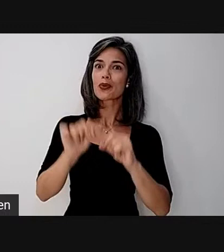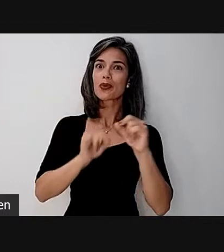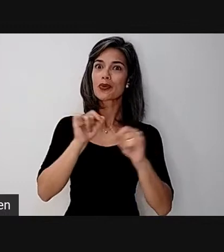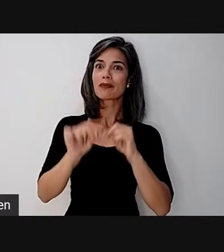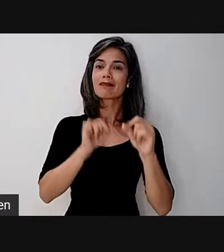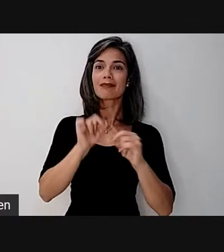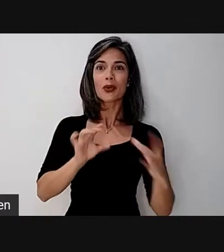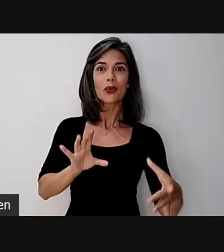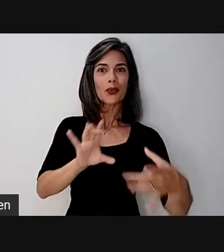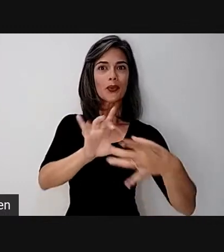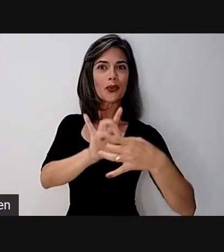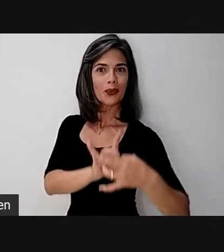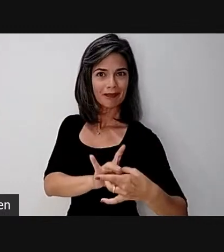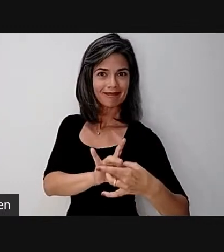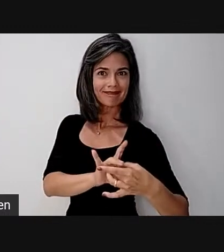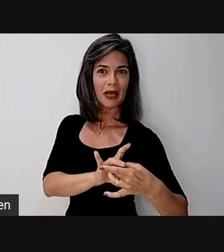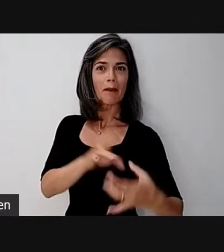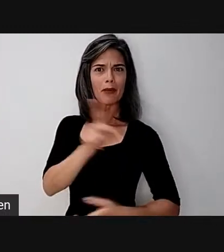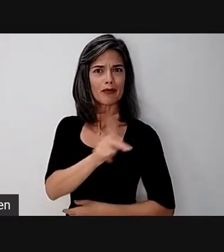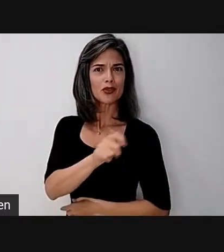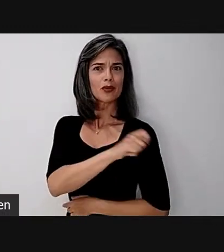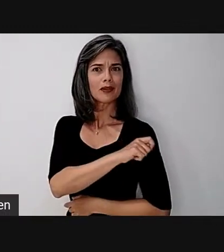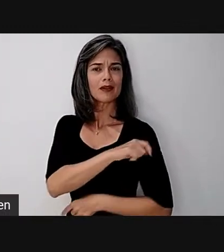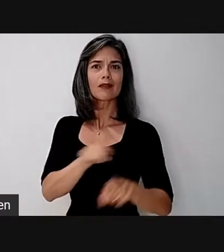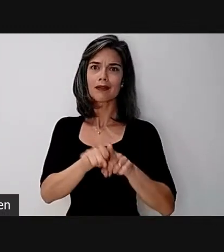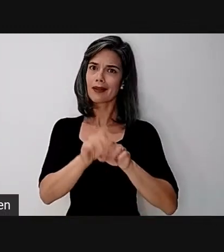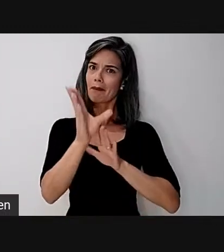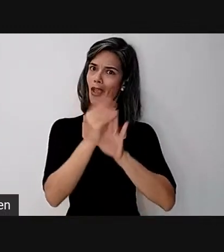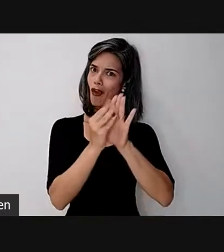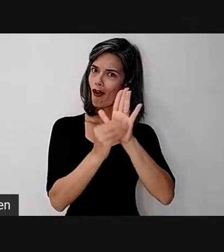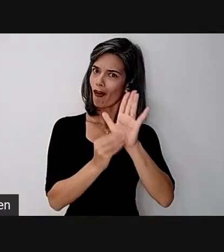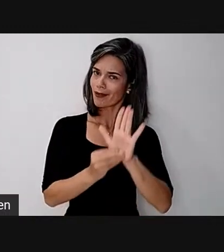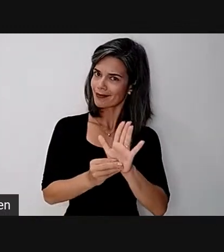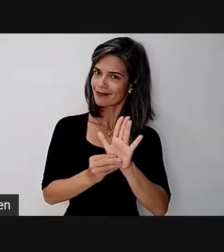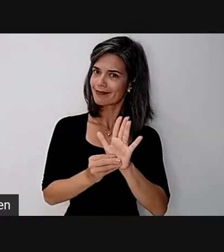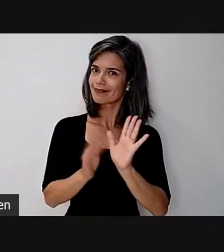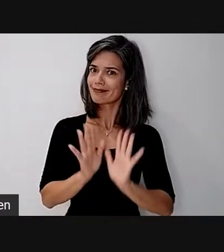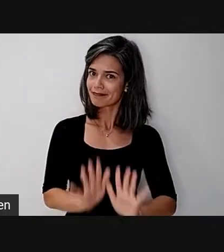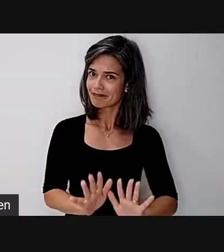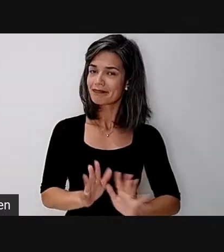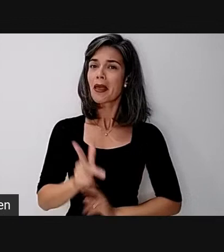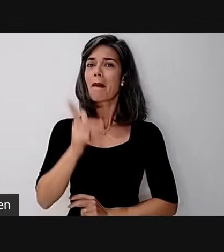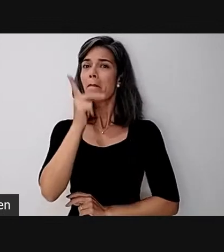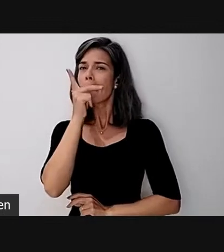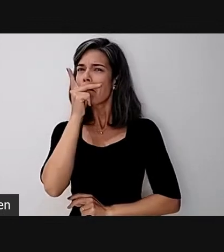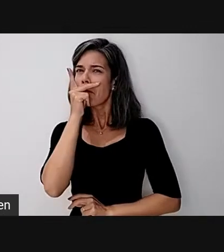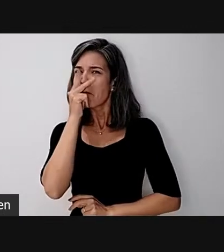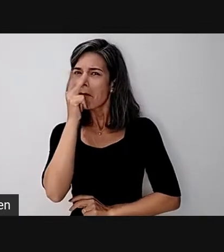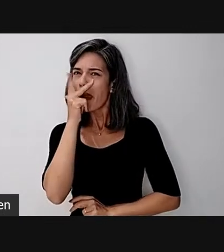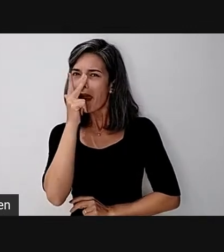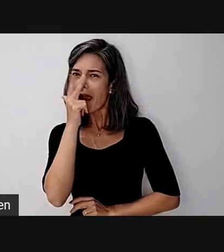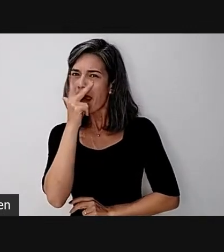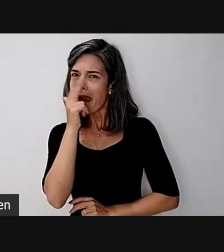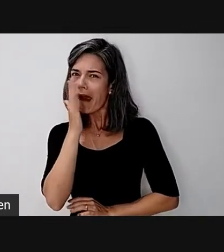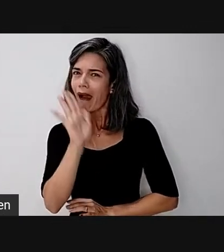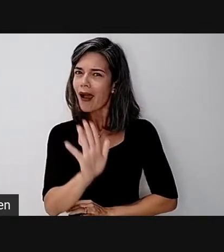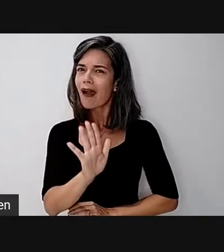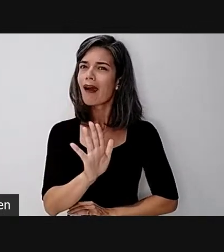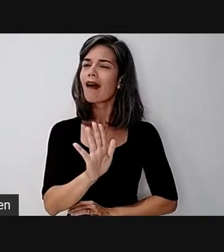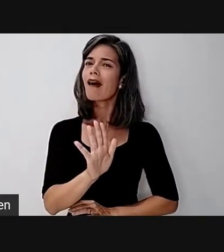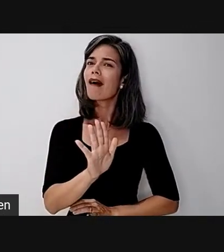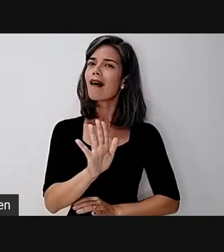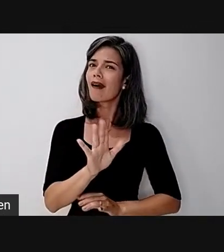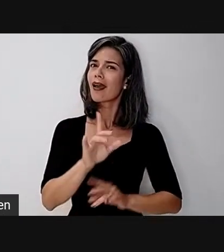docentos e conteúdo, mas que de fato, apesar de parecerem que são, assim como uma antiga